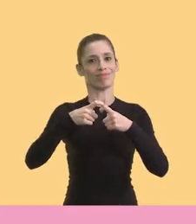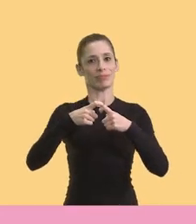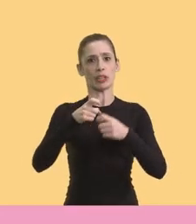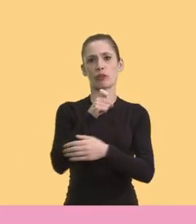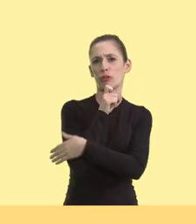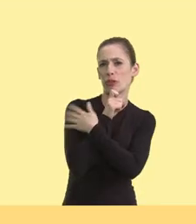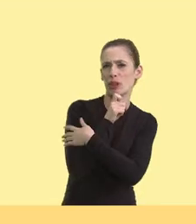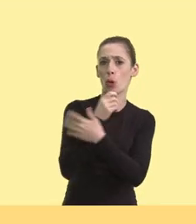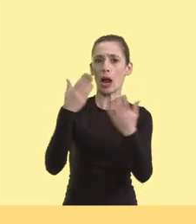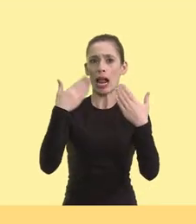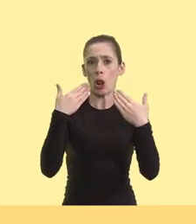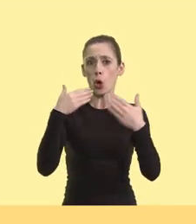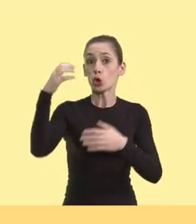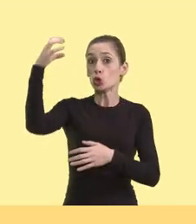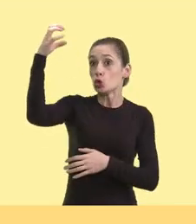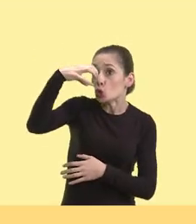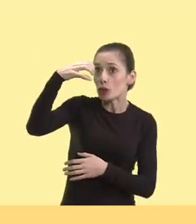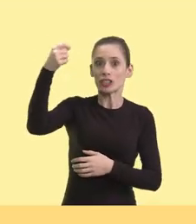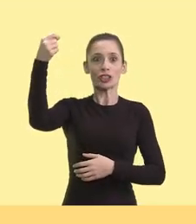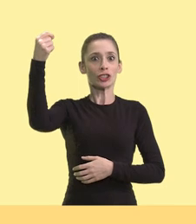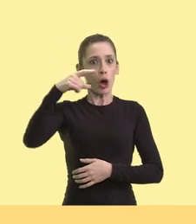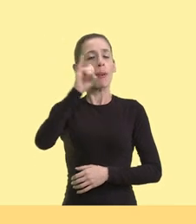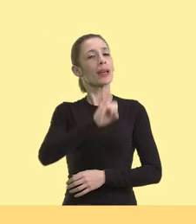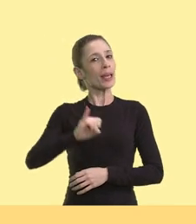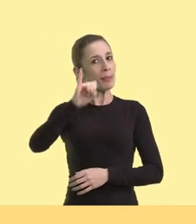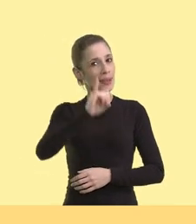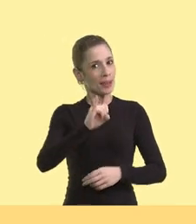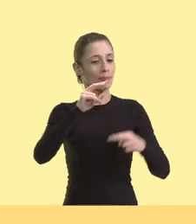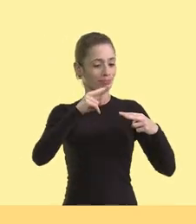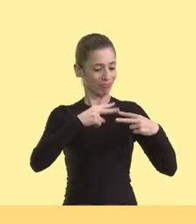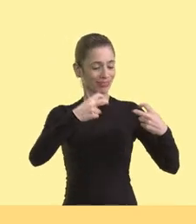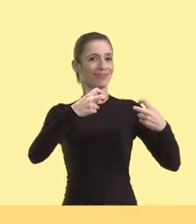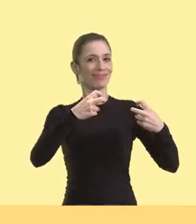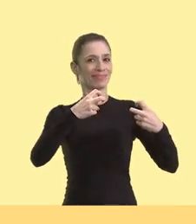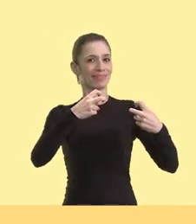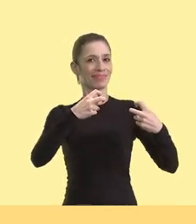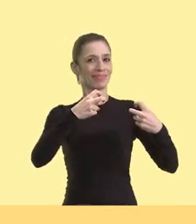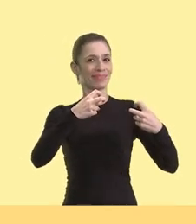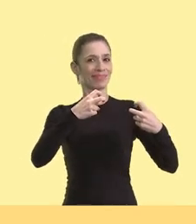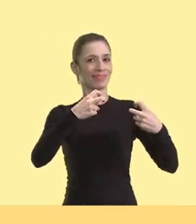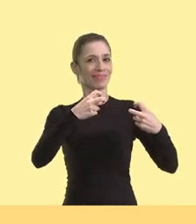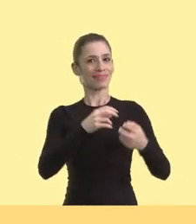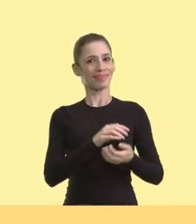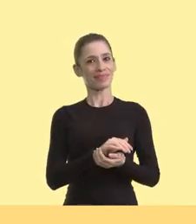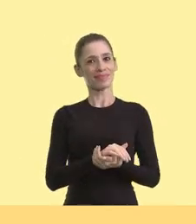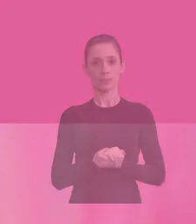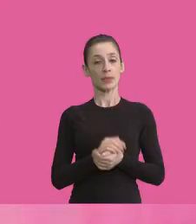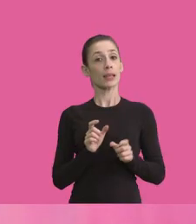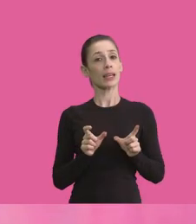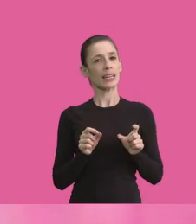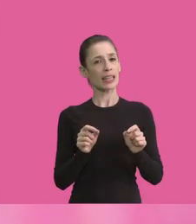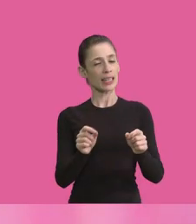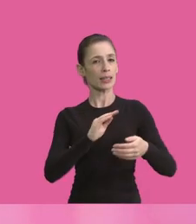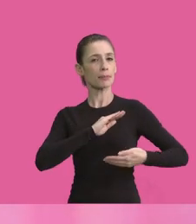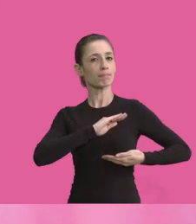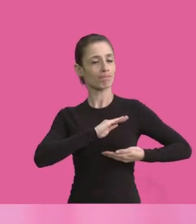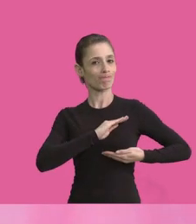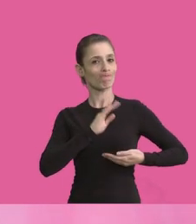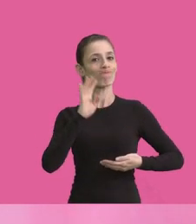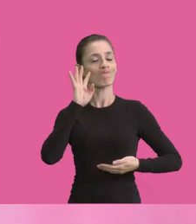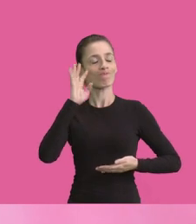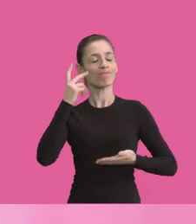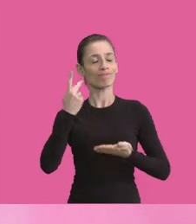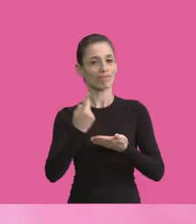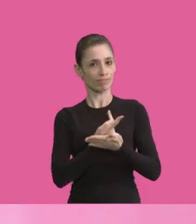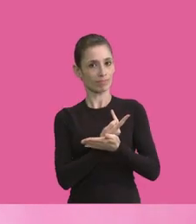ao médico. Faça frio, faça calor, chuva ou sol, o importante é ficar atenta. Câncer de